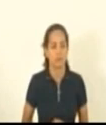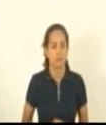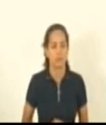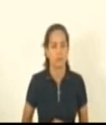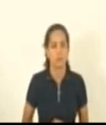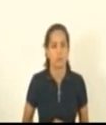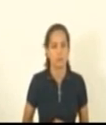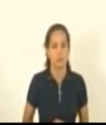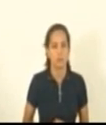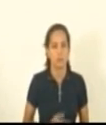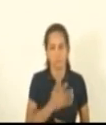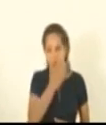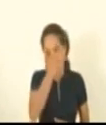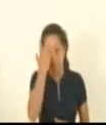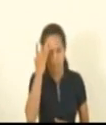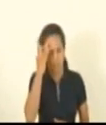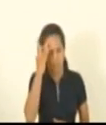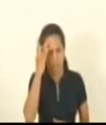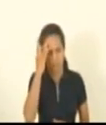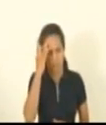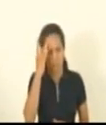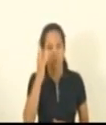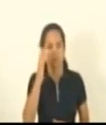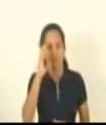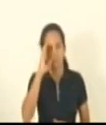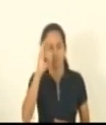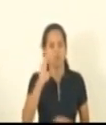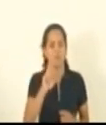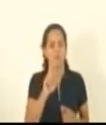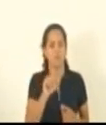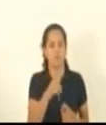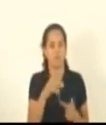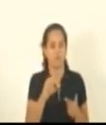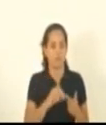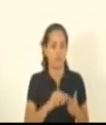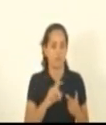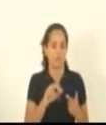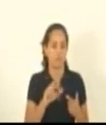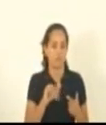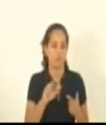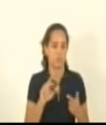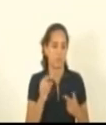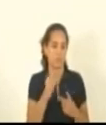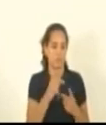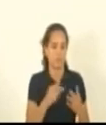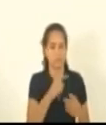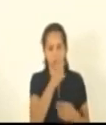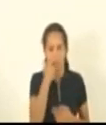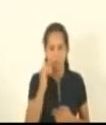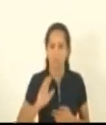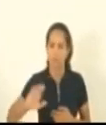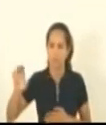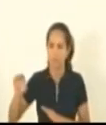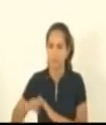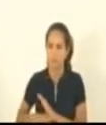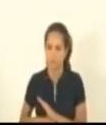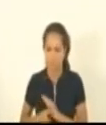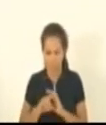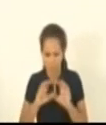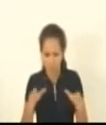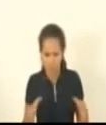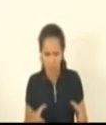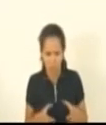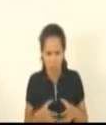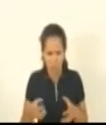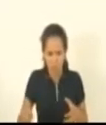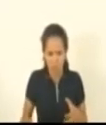membros titulares Camila Valadão Irine Lopes Alain Ferreira Lucas Polese Capitão Assunção Presidente pela ordem essa comissão pela nova